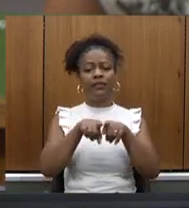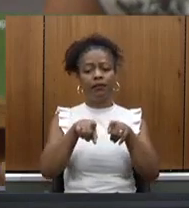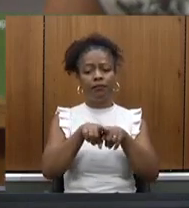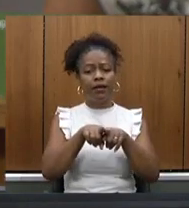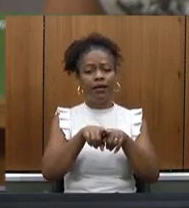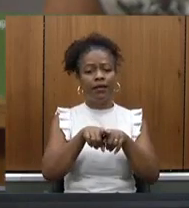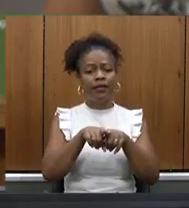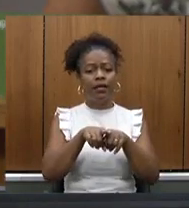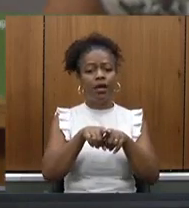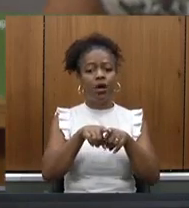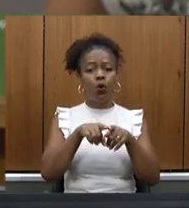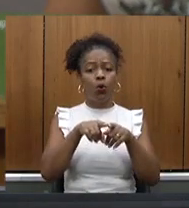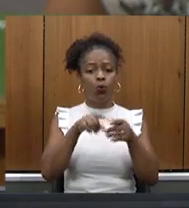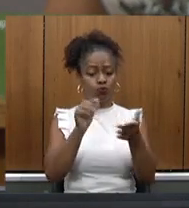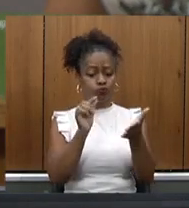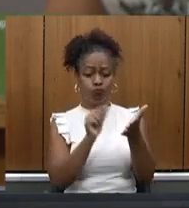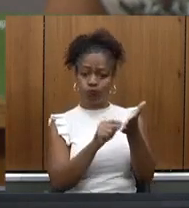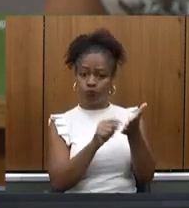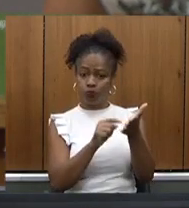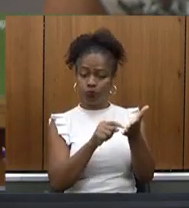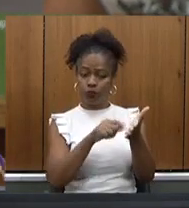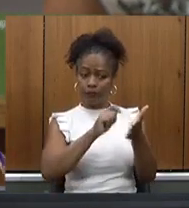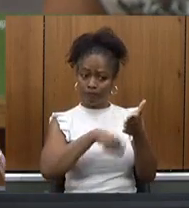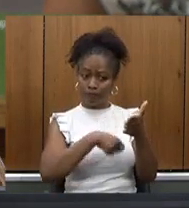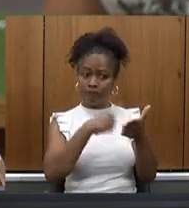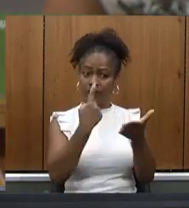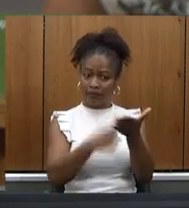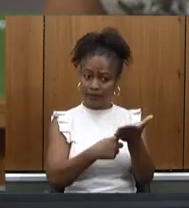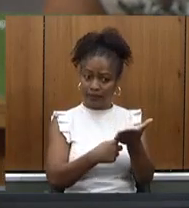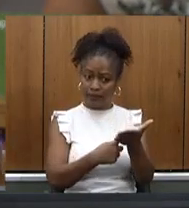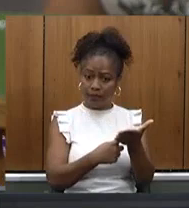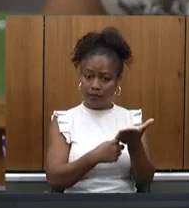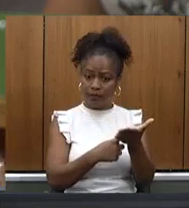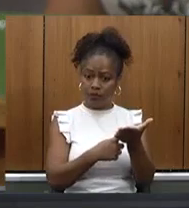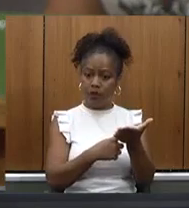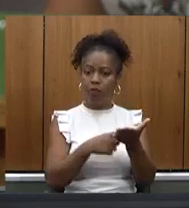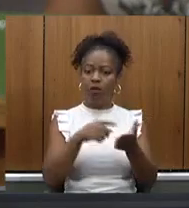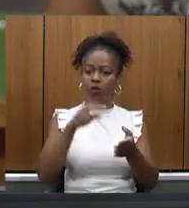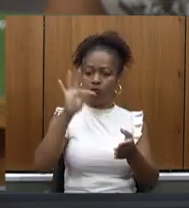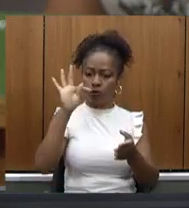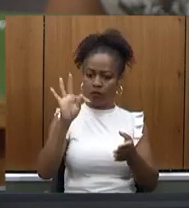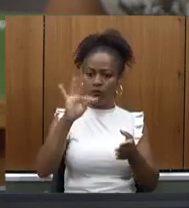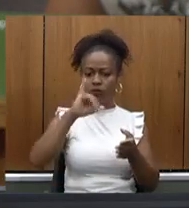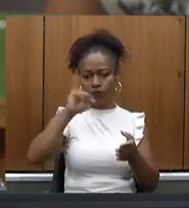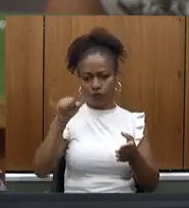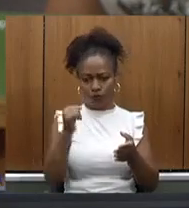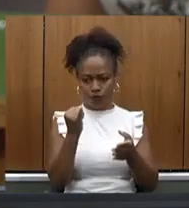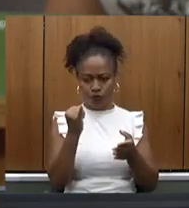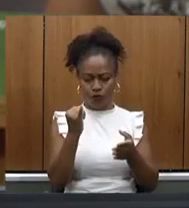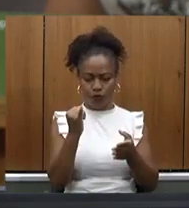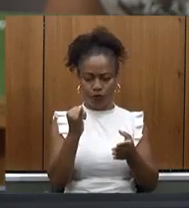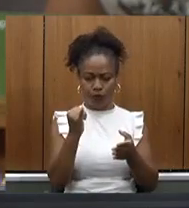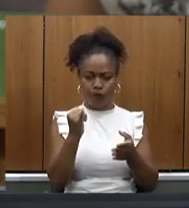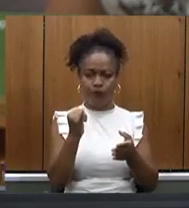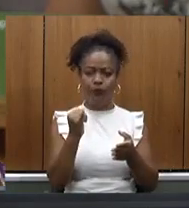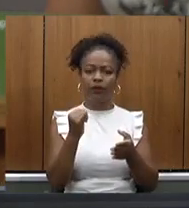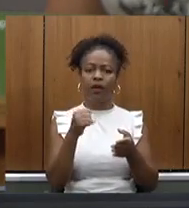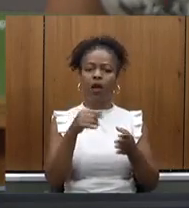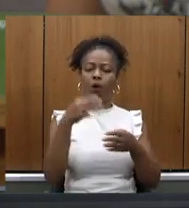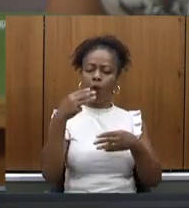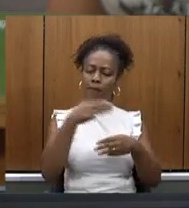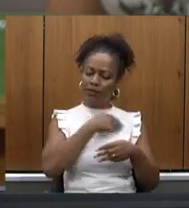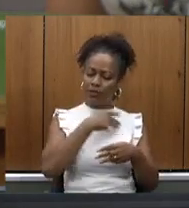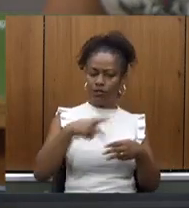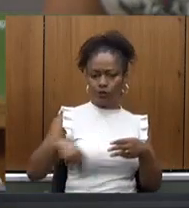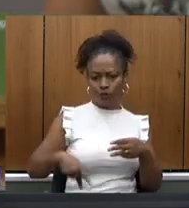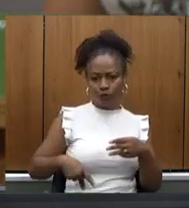termo como um acordo intermediado pelo tribunal de justiça com o ministério público aos